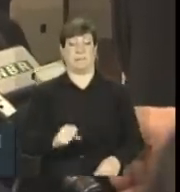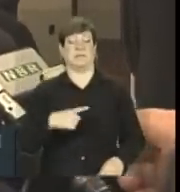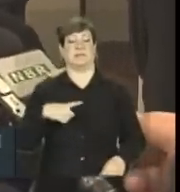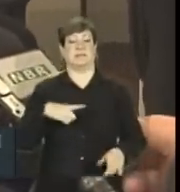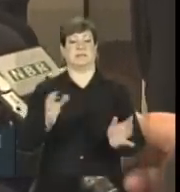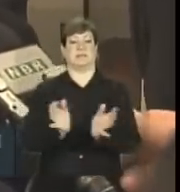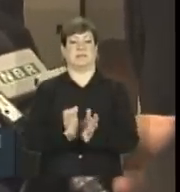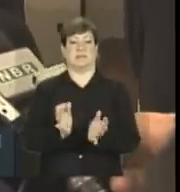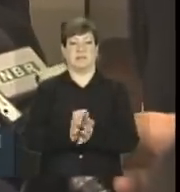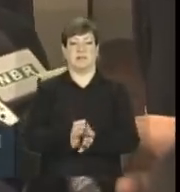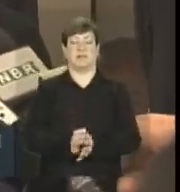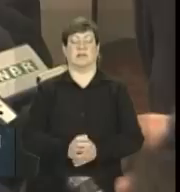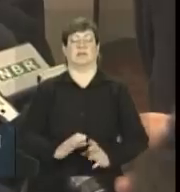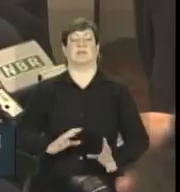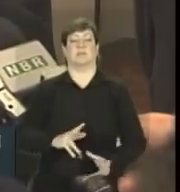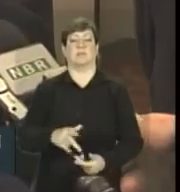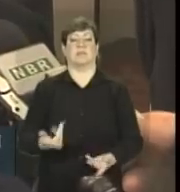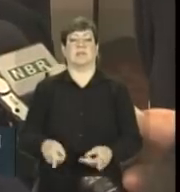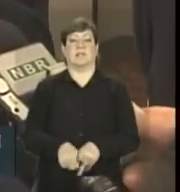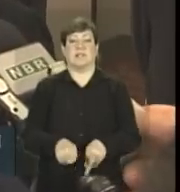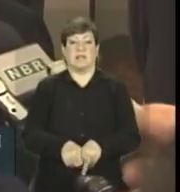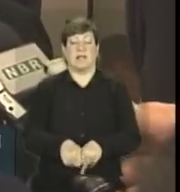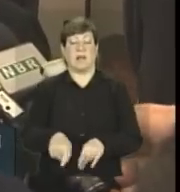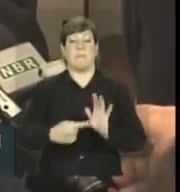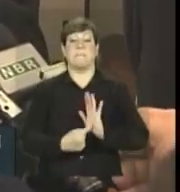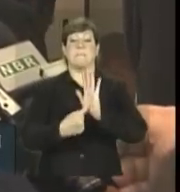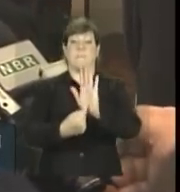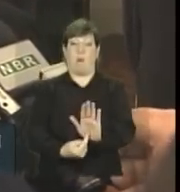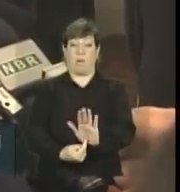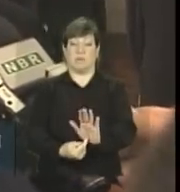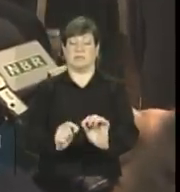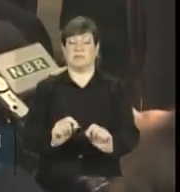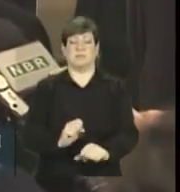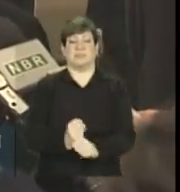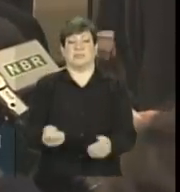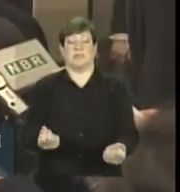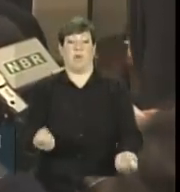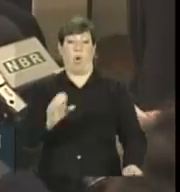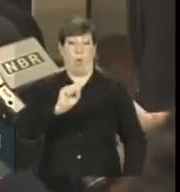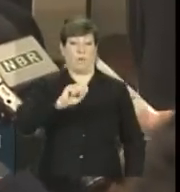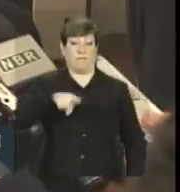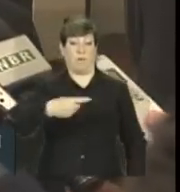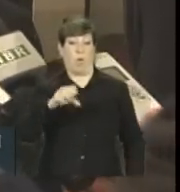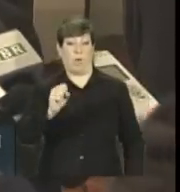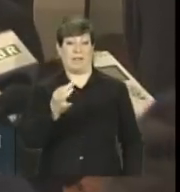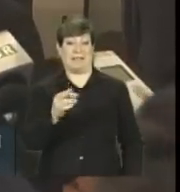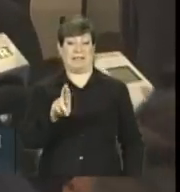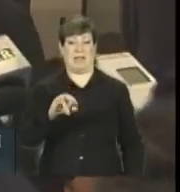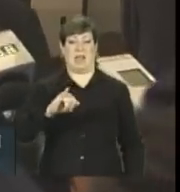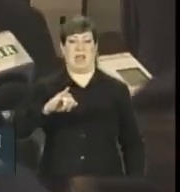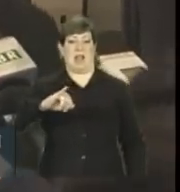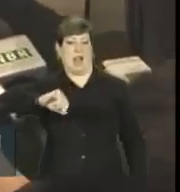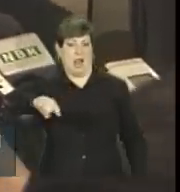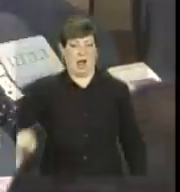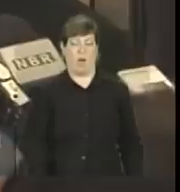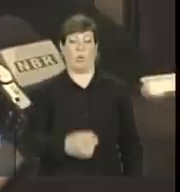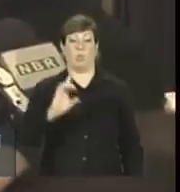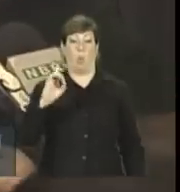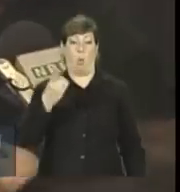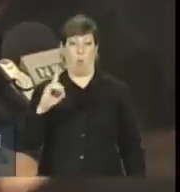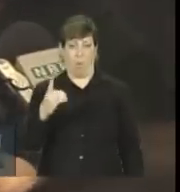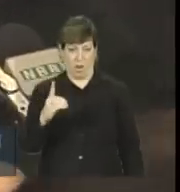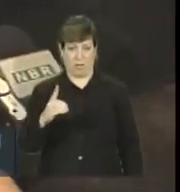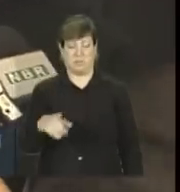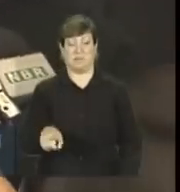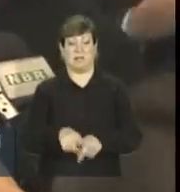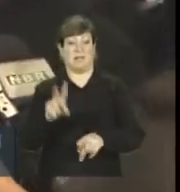Compensações Internacionais, que mostra que é impossível, com 8,8 trilhões de dólares, e